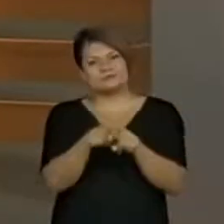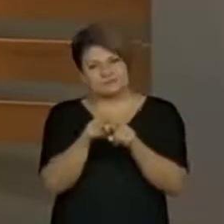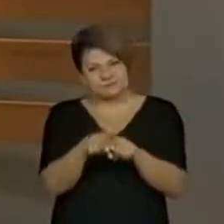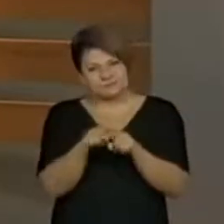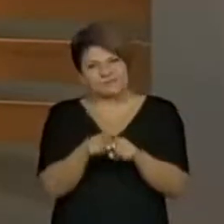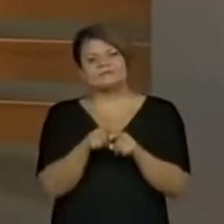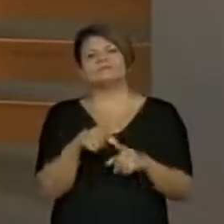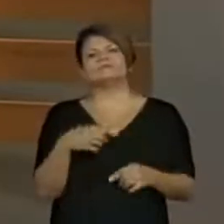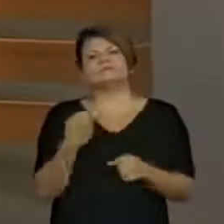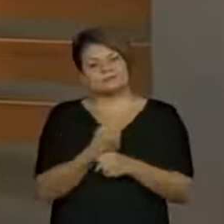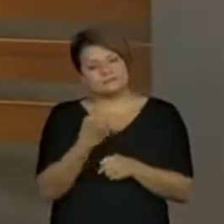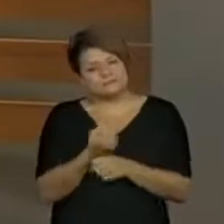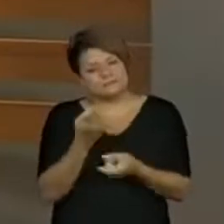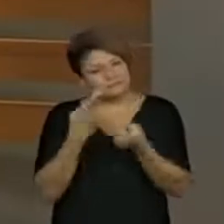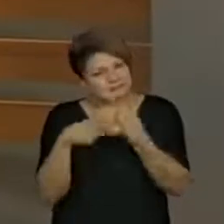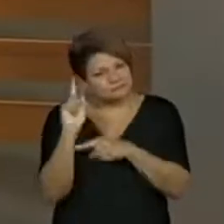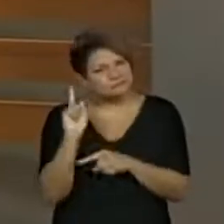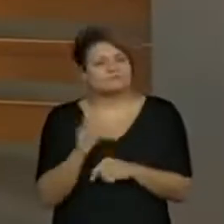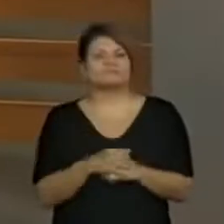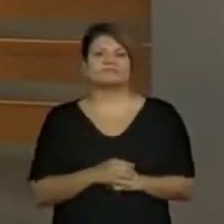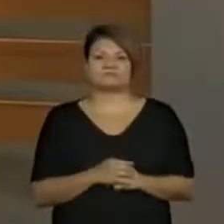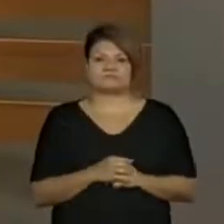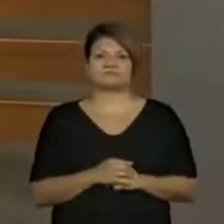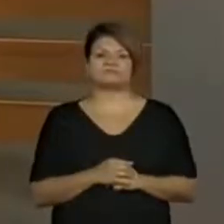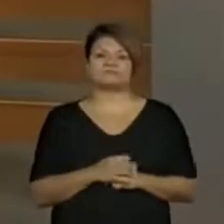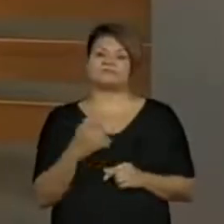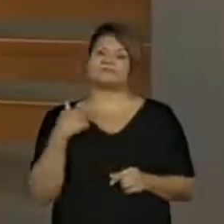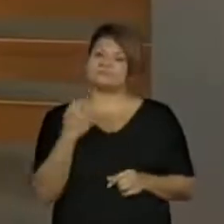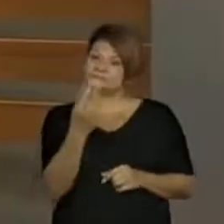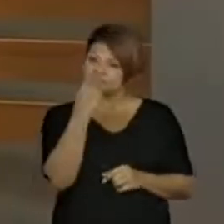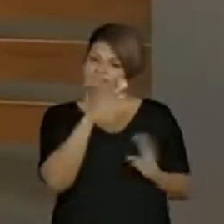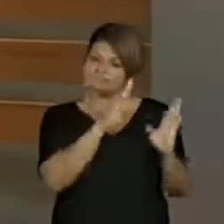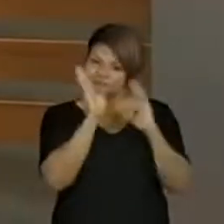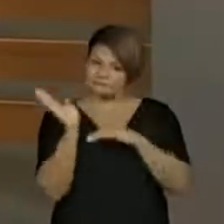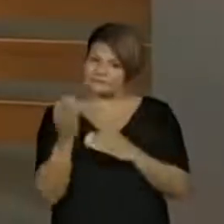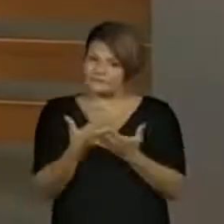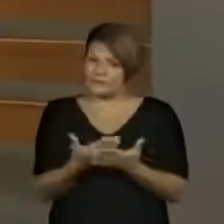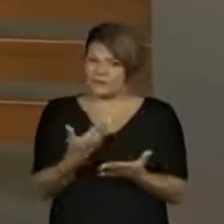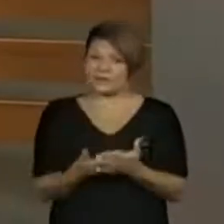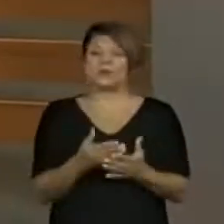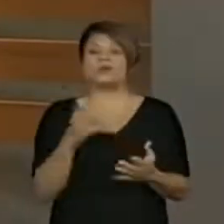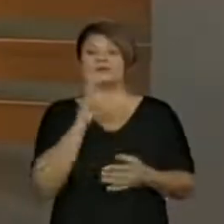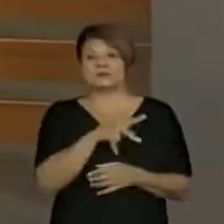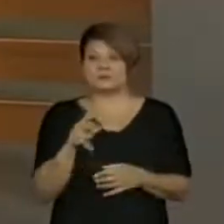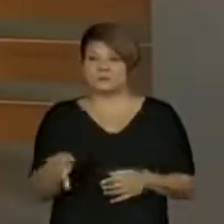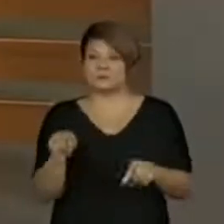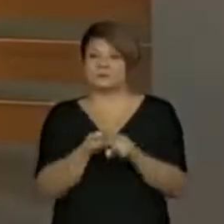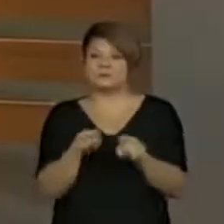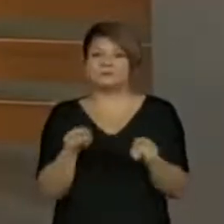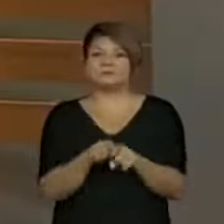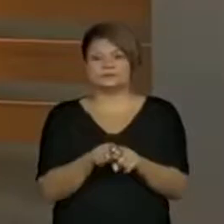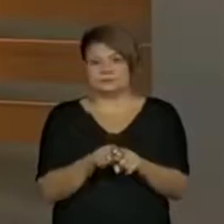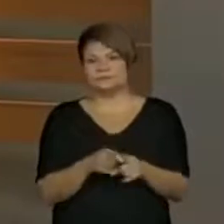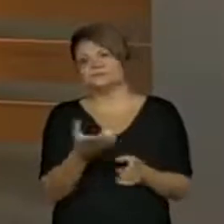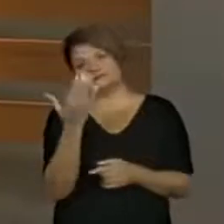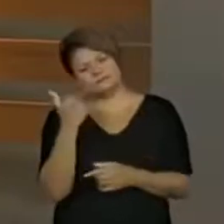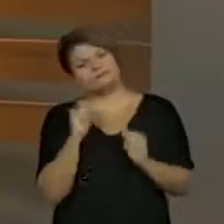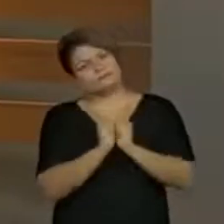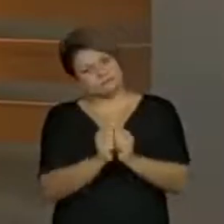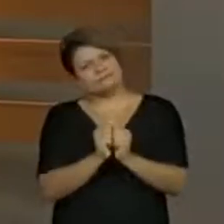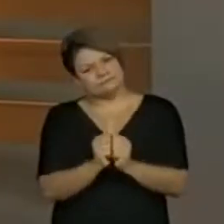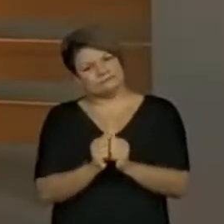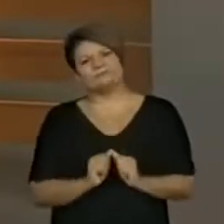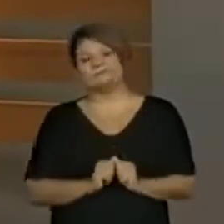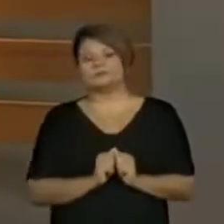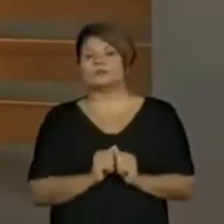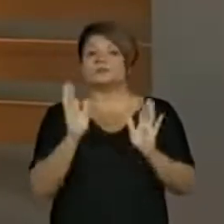construindo, colocando ali para assistir a nossa aula. E os professores que sempre estão interagindo. Gente, vamos junto hoje. Crianças, espero que vocês